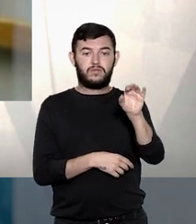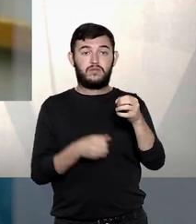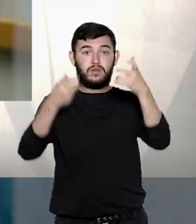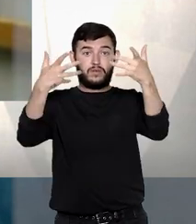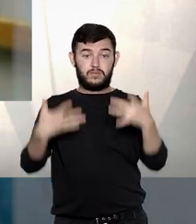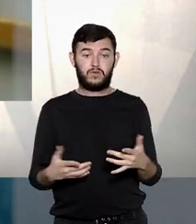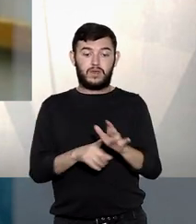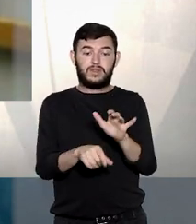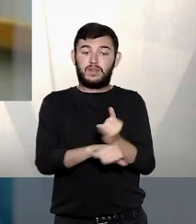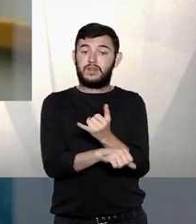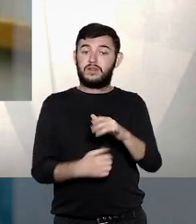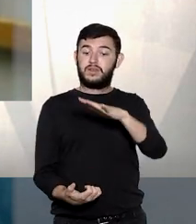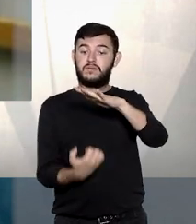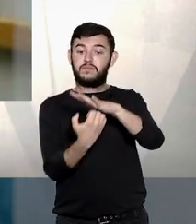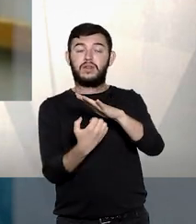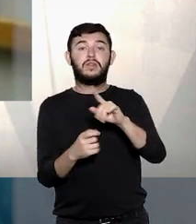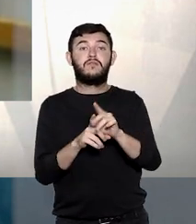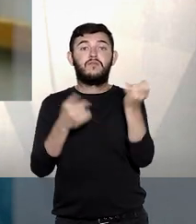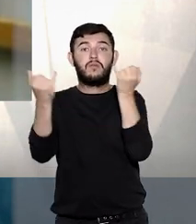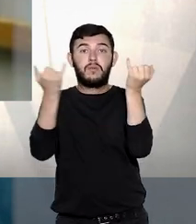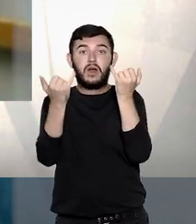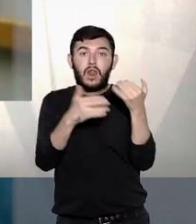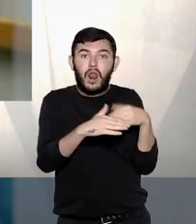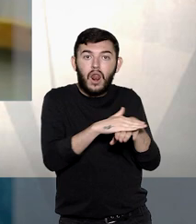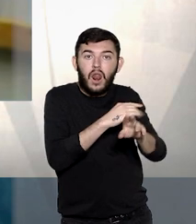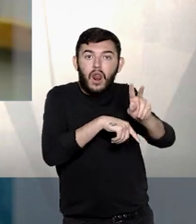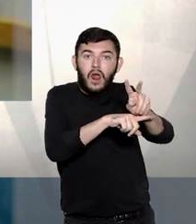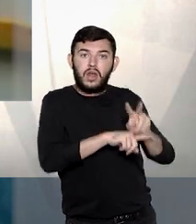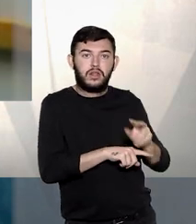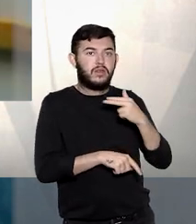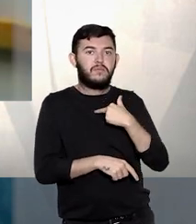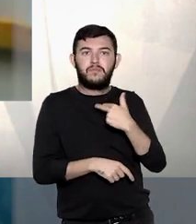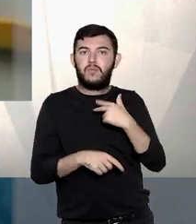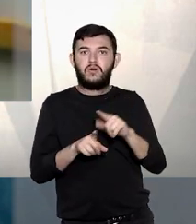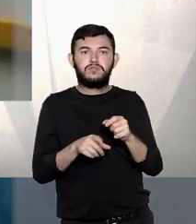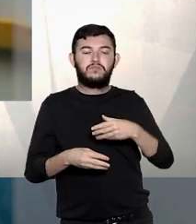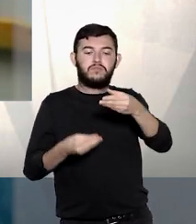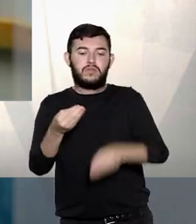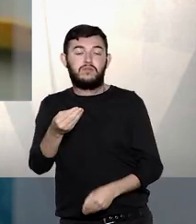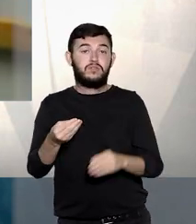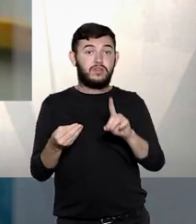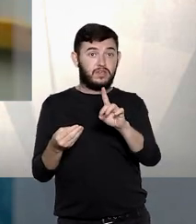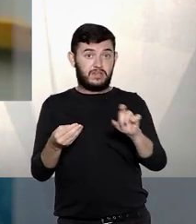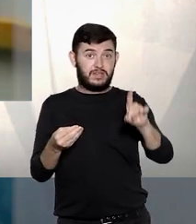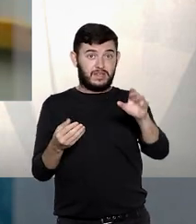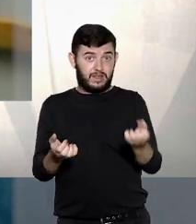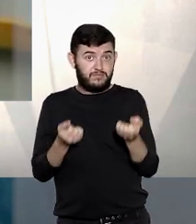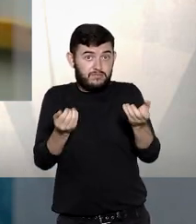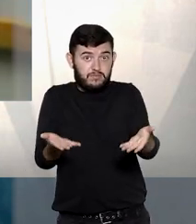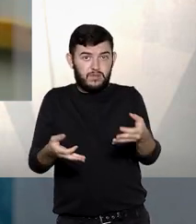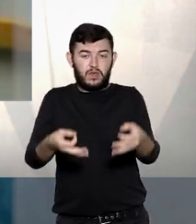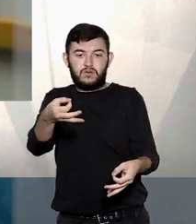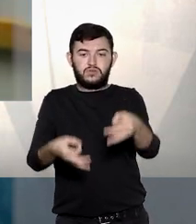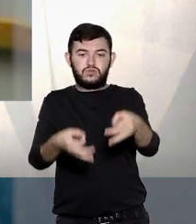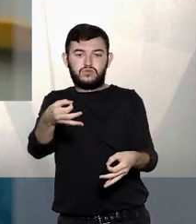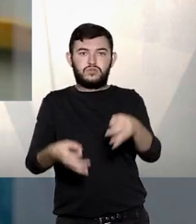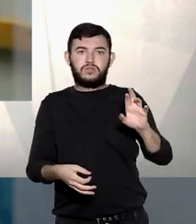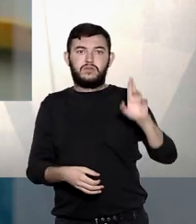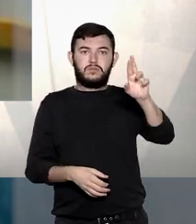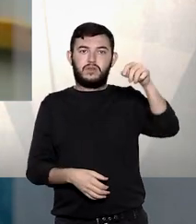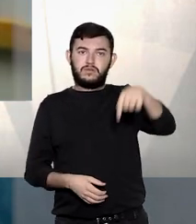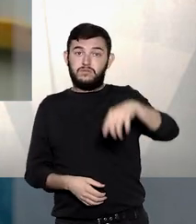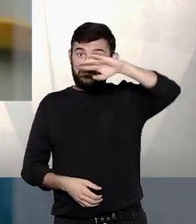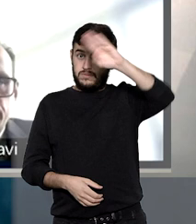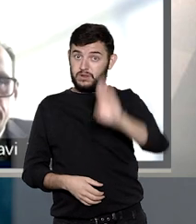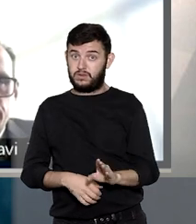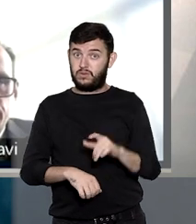empresarial de armazenamento em nuvem não pode interferir na obrigação de entregar tais dados às autoridades judiciais